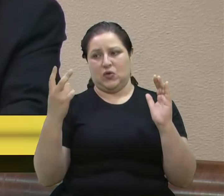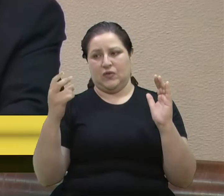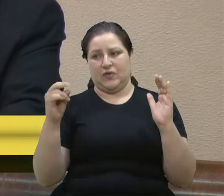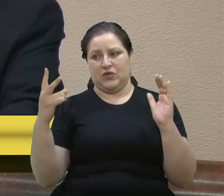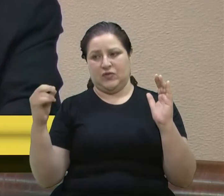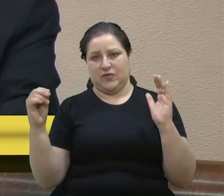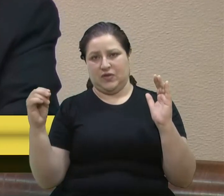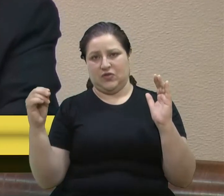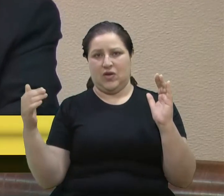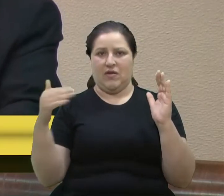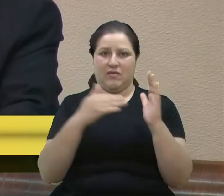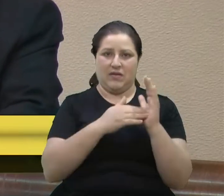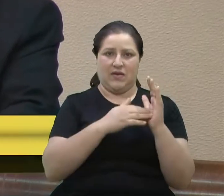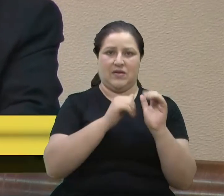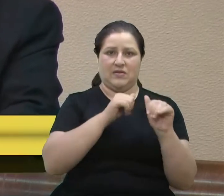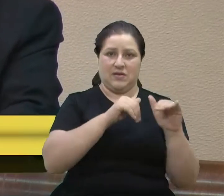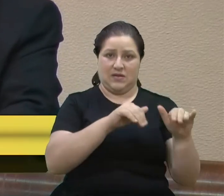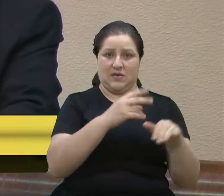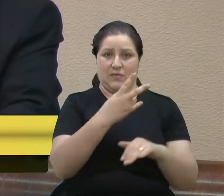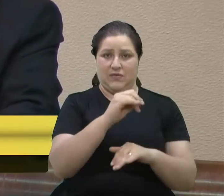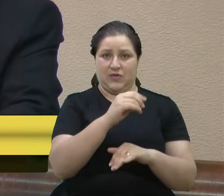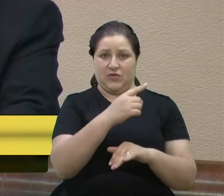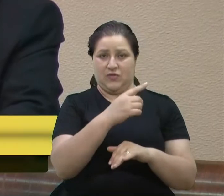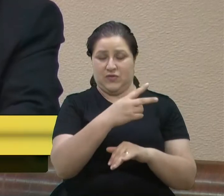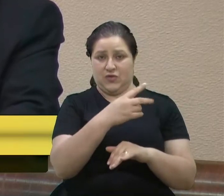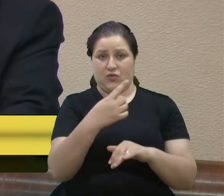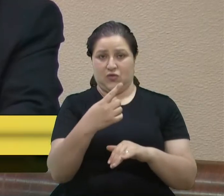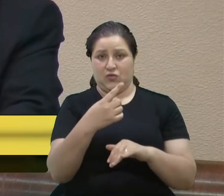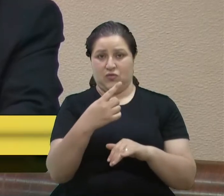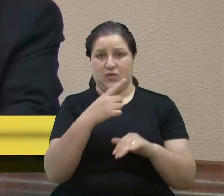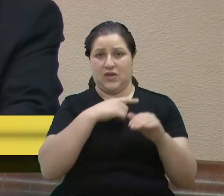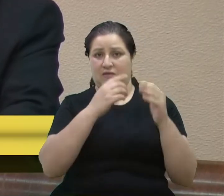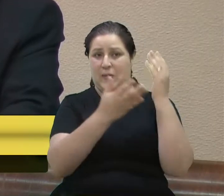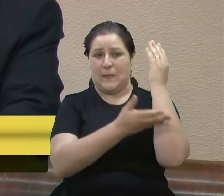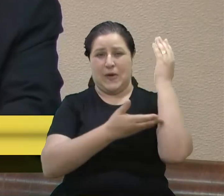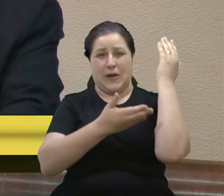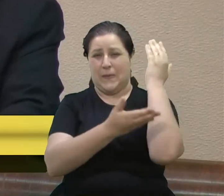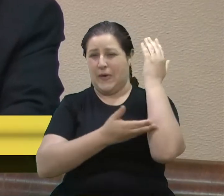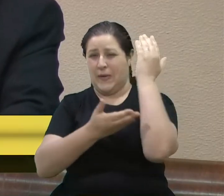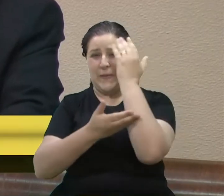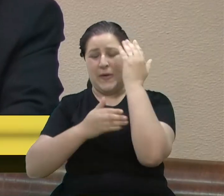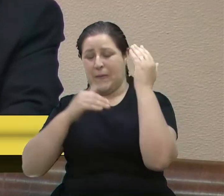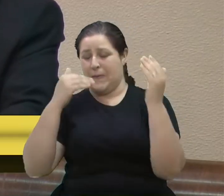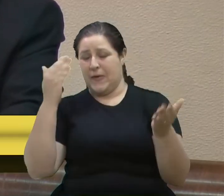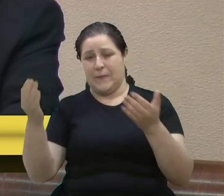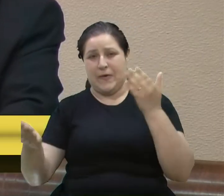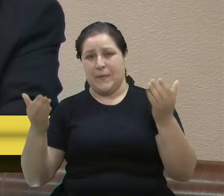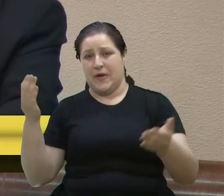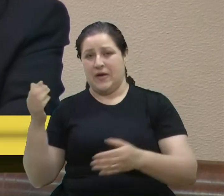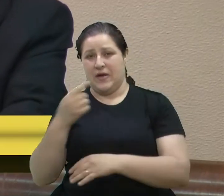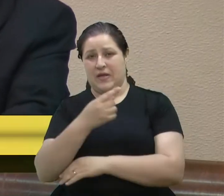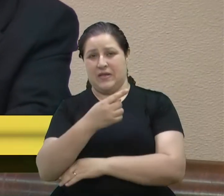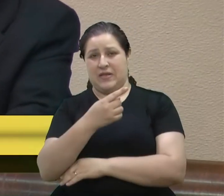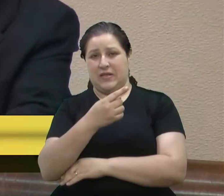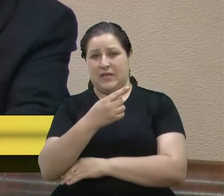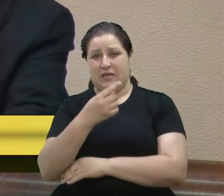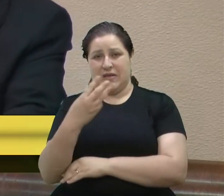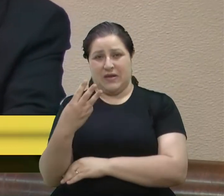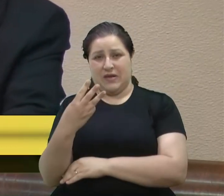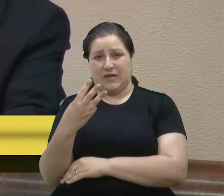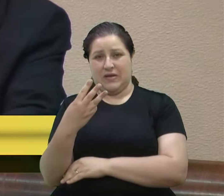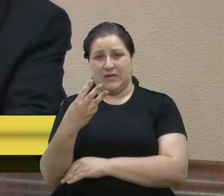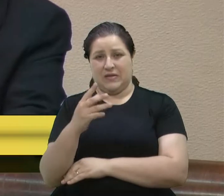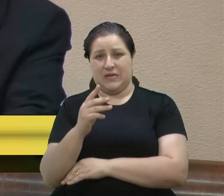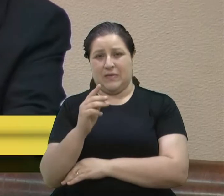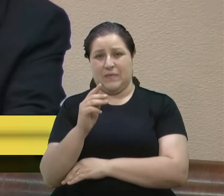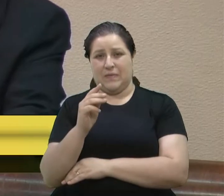devastado uma área de 13 mil metros quadrados, o equivalente a oito cidades de São Paulo, vereador.